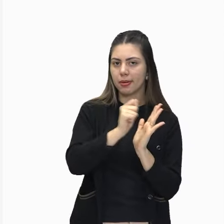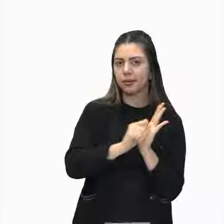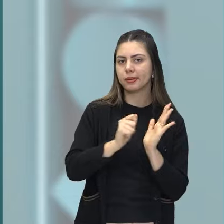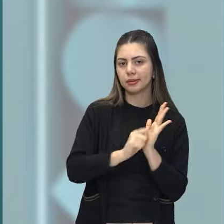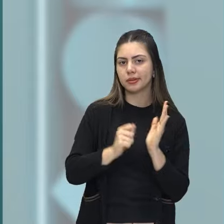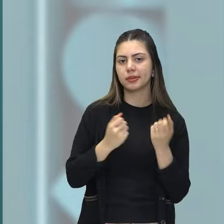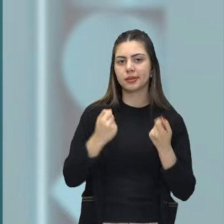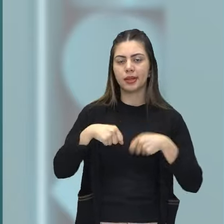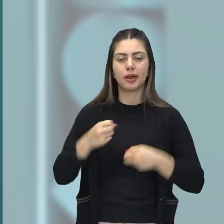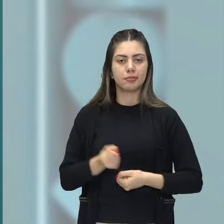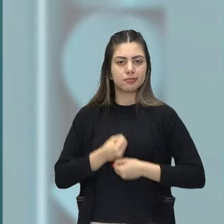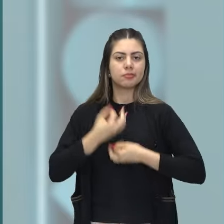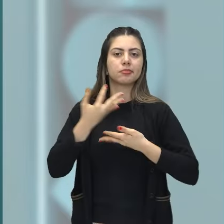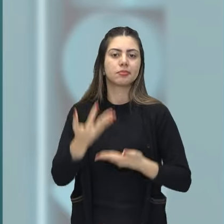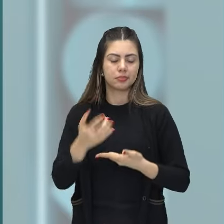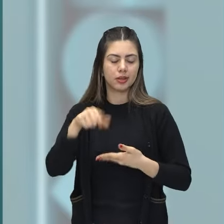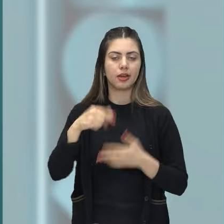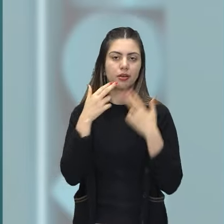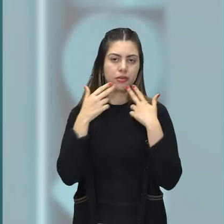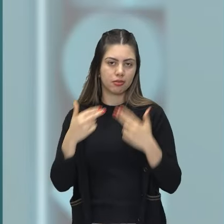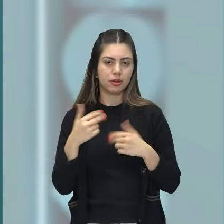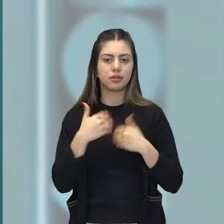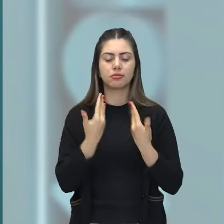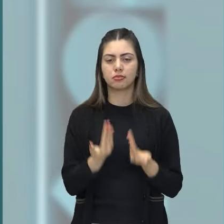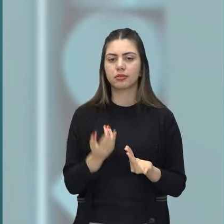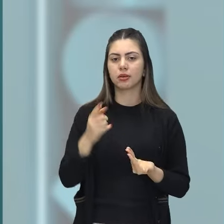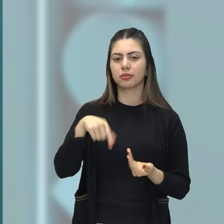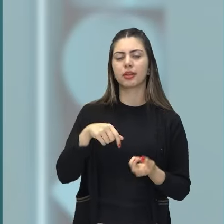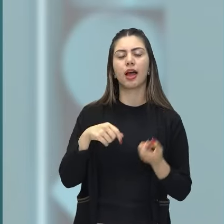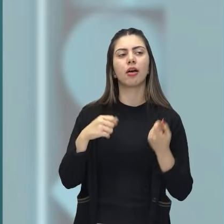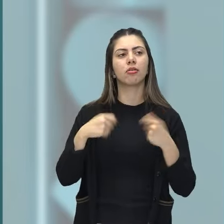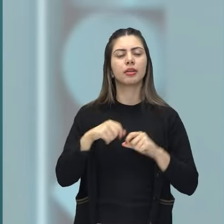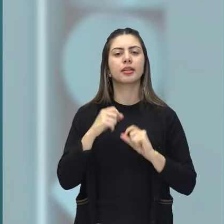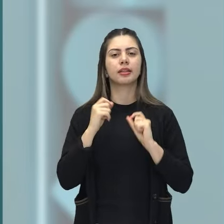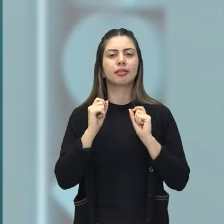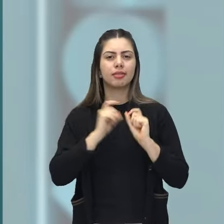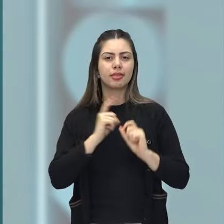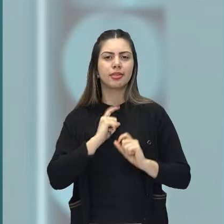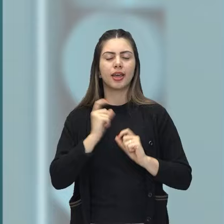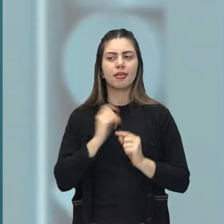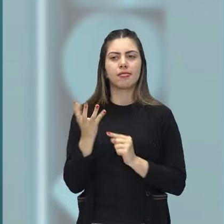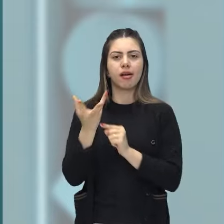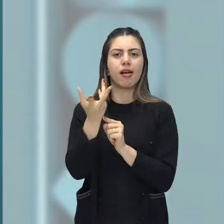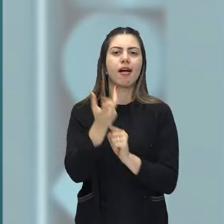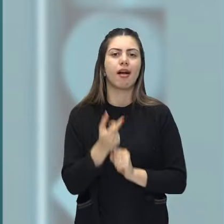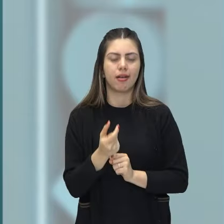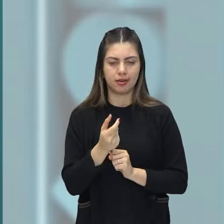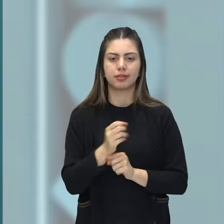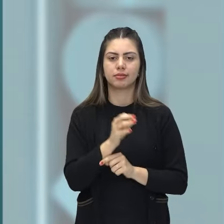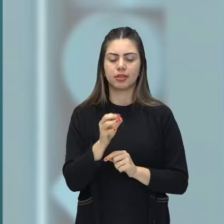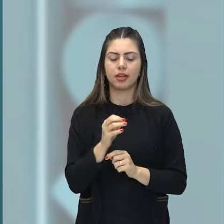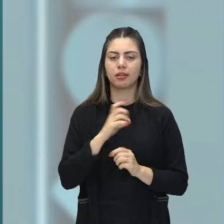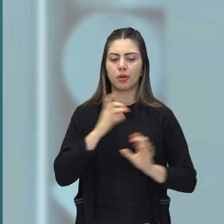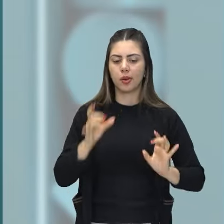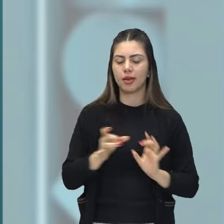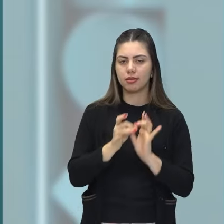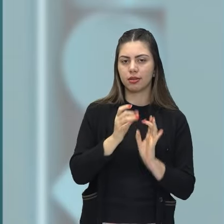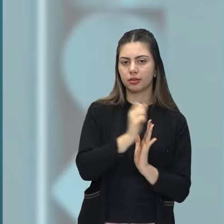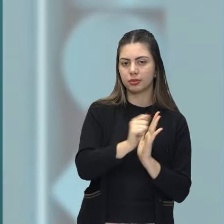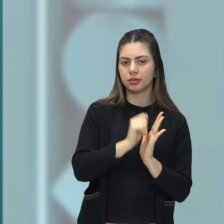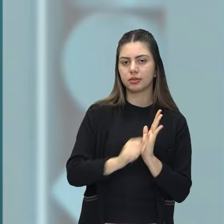linguagem é um trabalho mais apurado, certo? Mais intenso e também temos uma